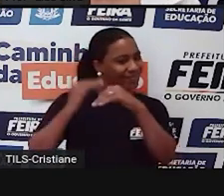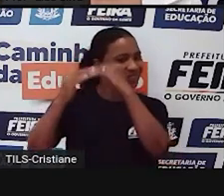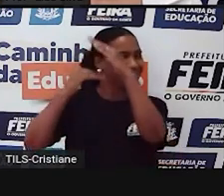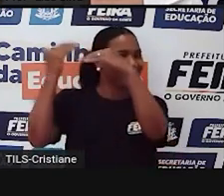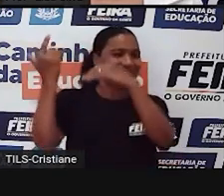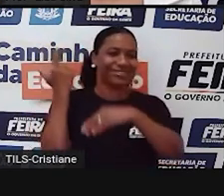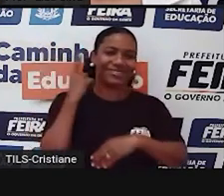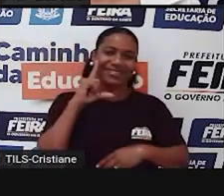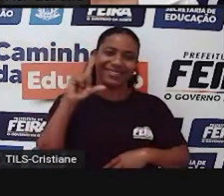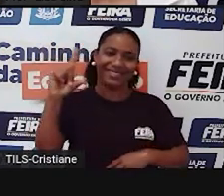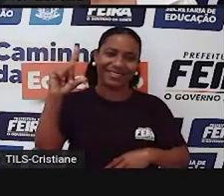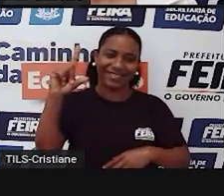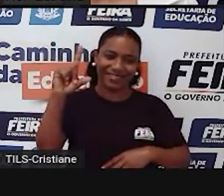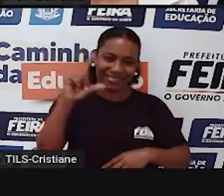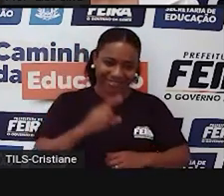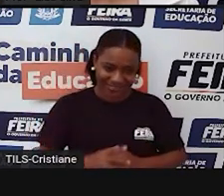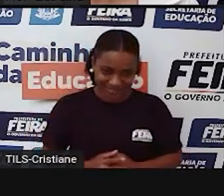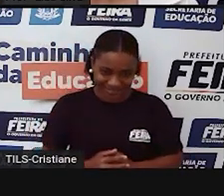naquilo que a gente prefere.